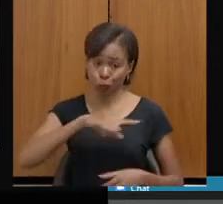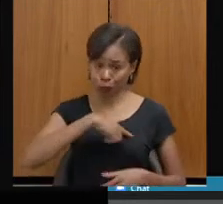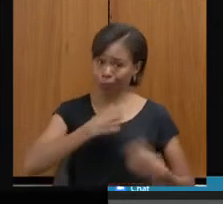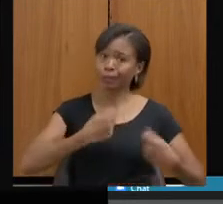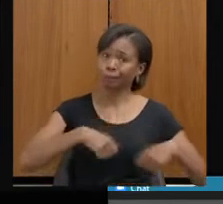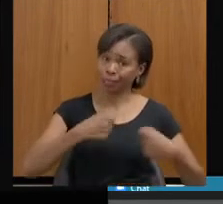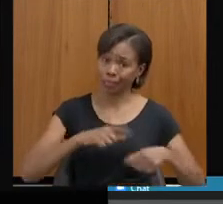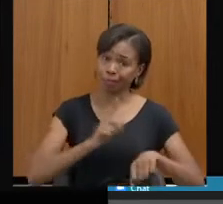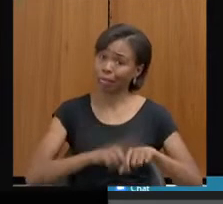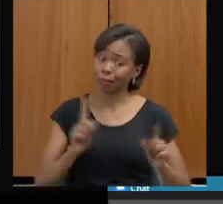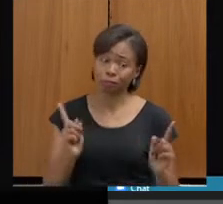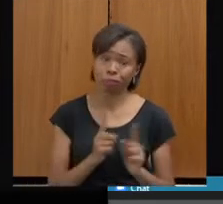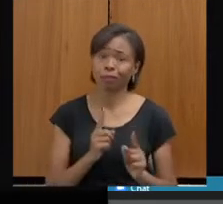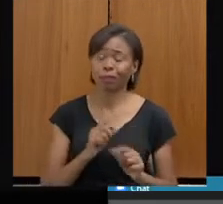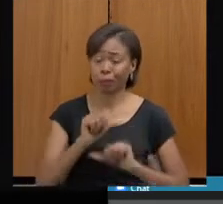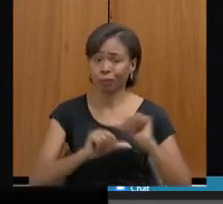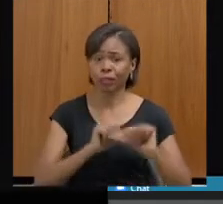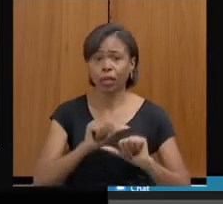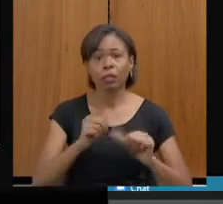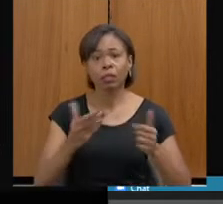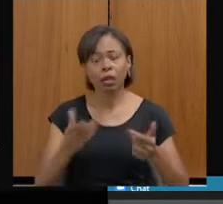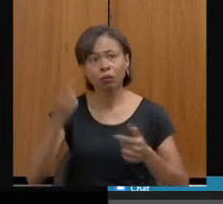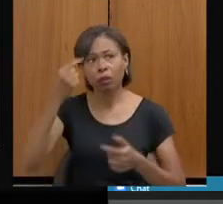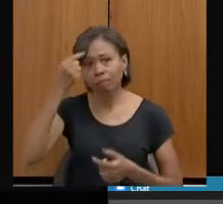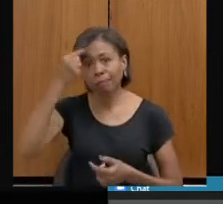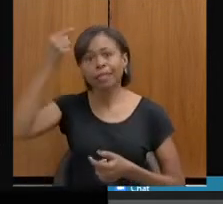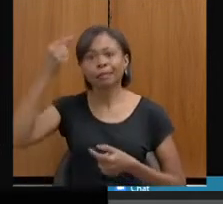Então, a criatividade é importante no sentido de que